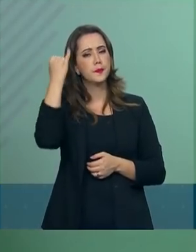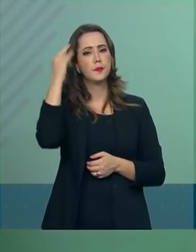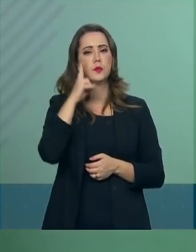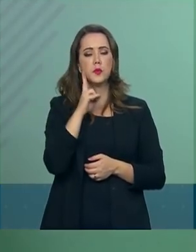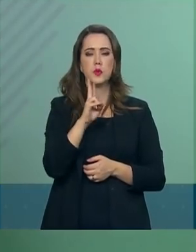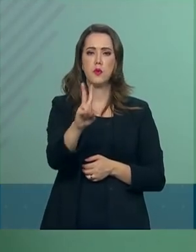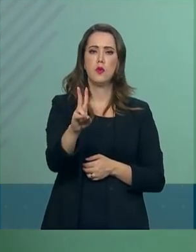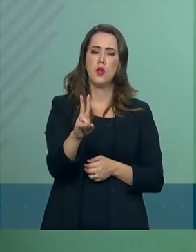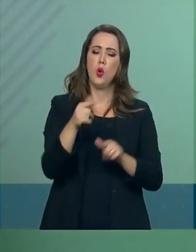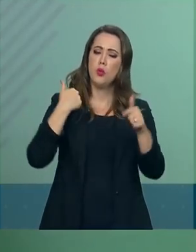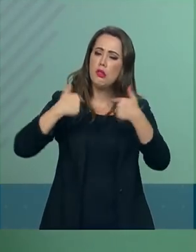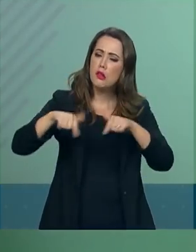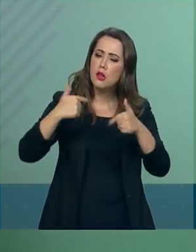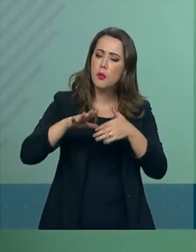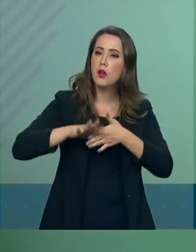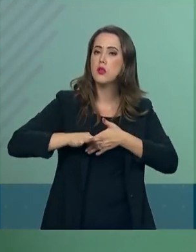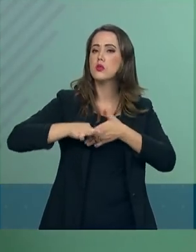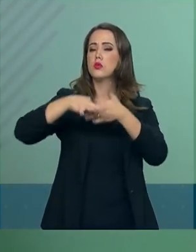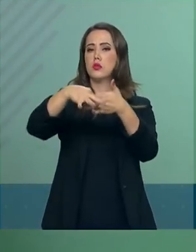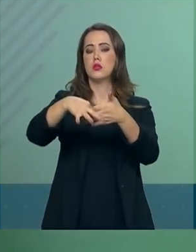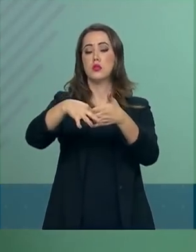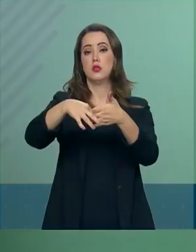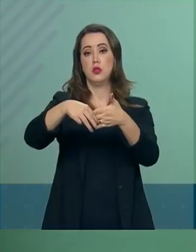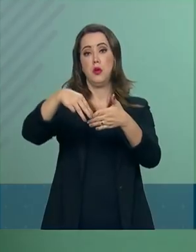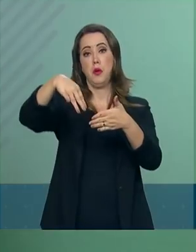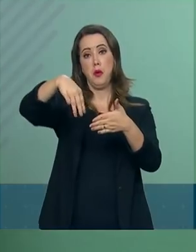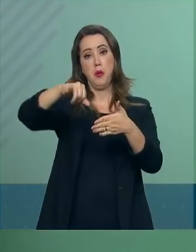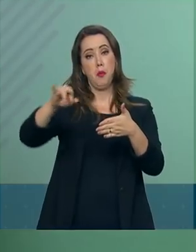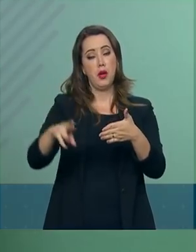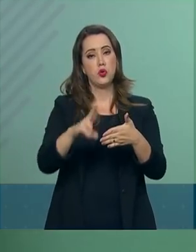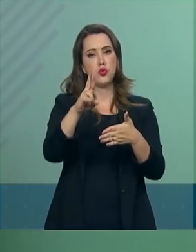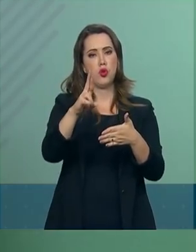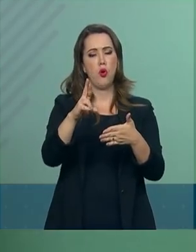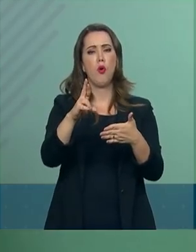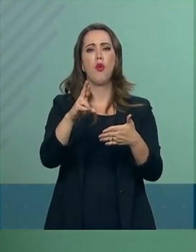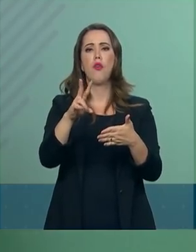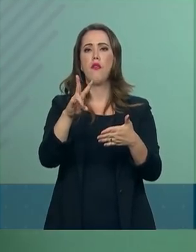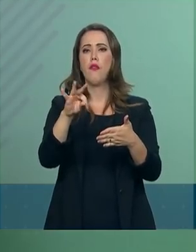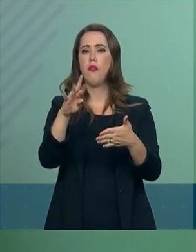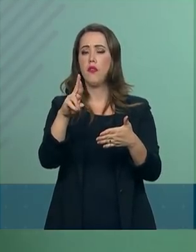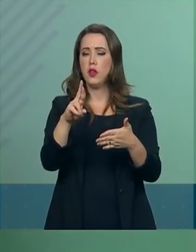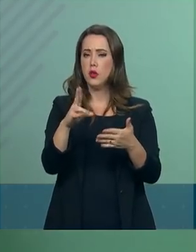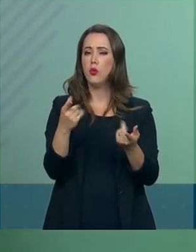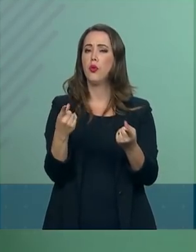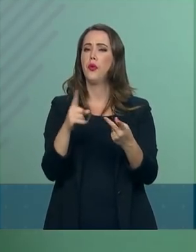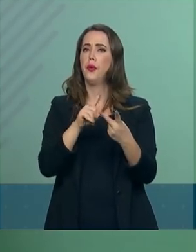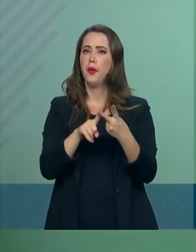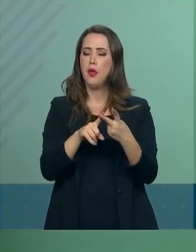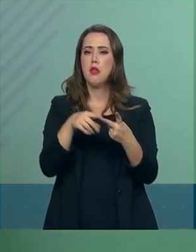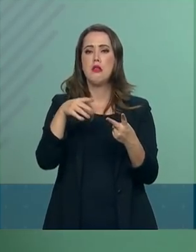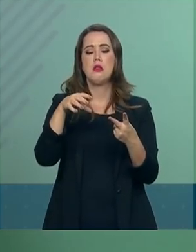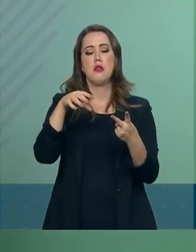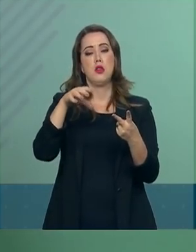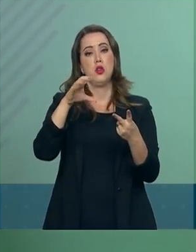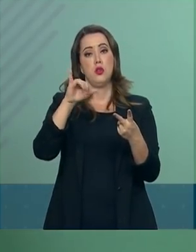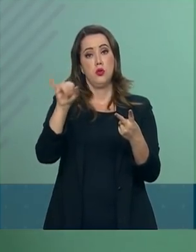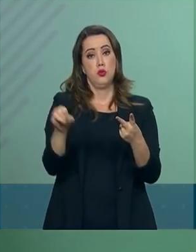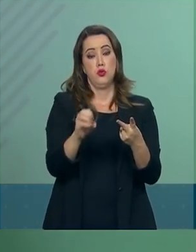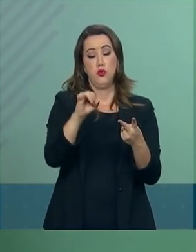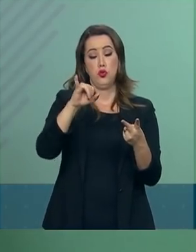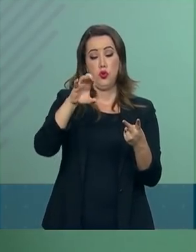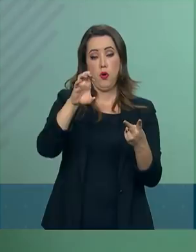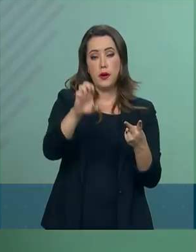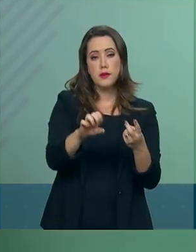no trabalho desses líderes, do major Vitor Hugo, da deputada Joyce Halseman e do senador Fernando Mizerra, e,